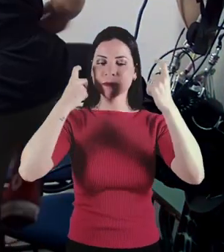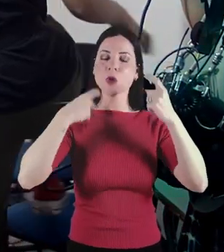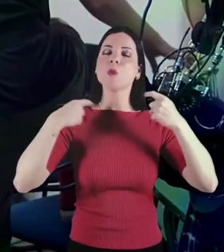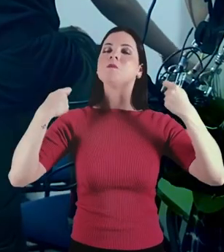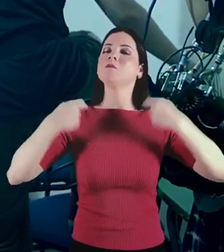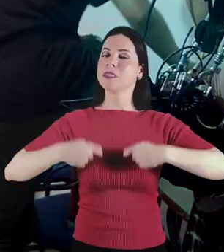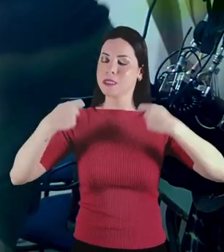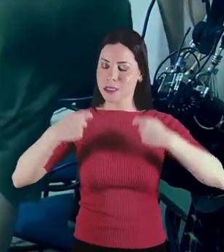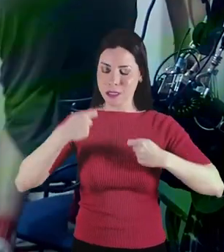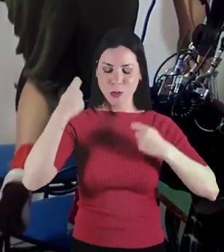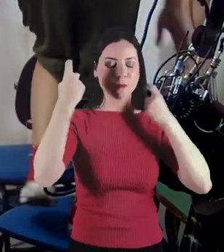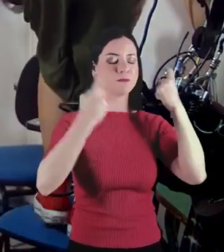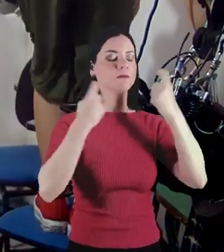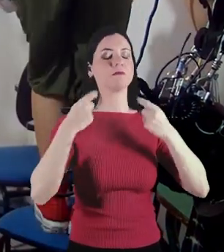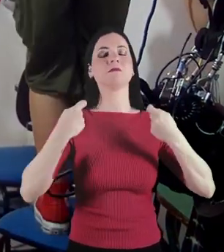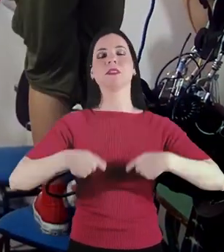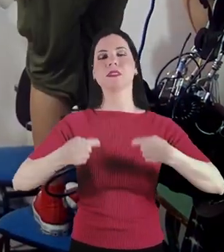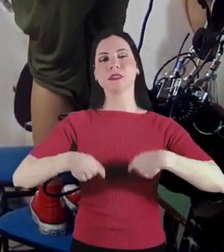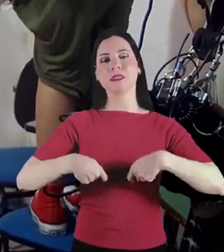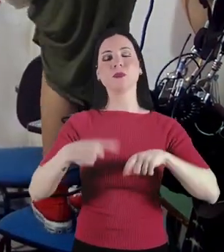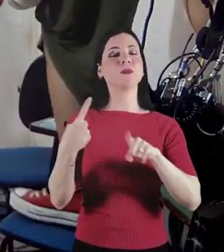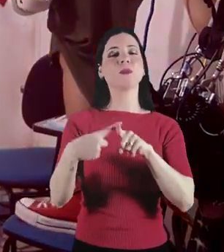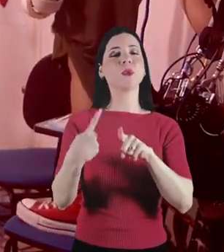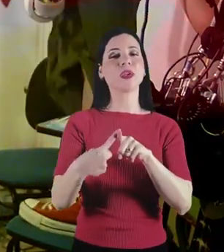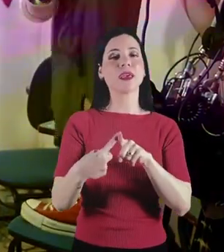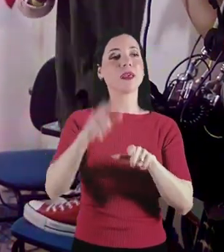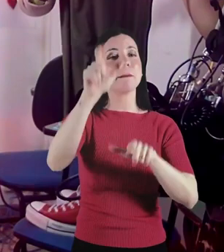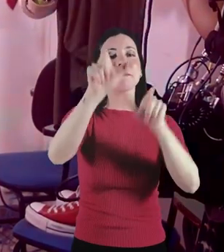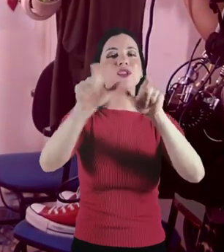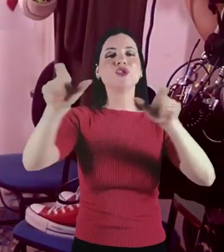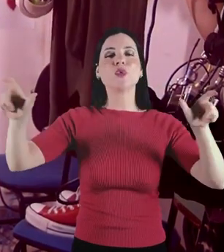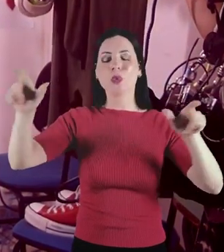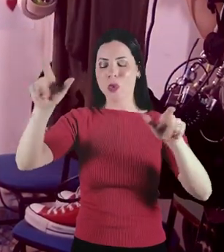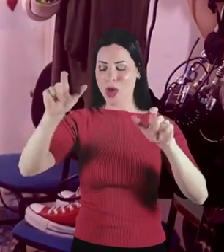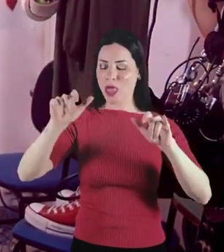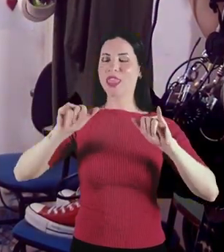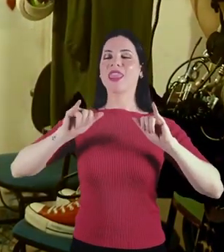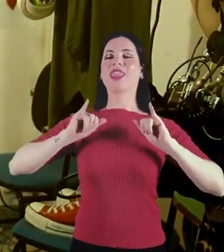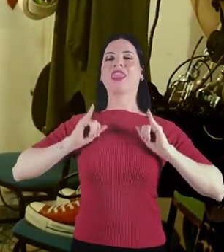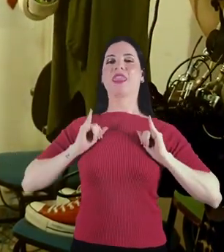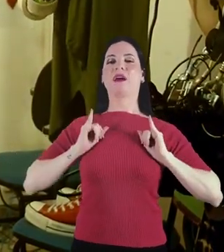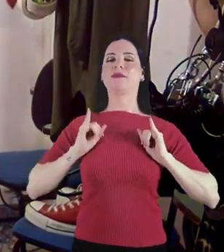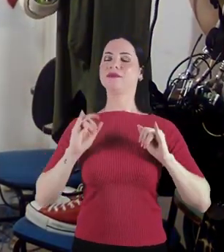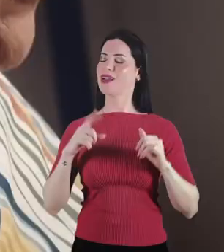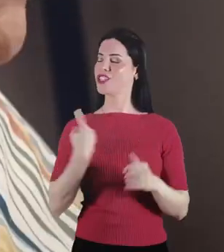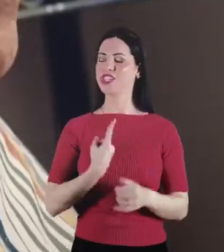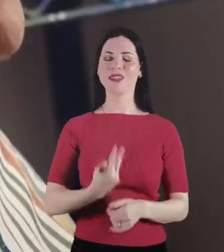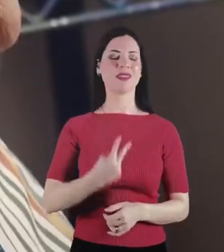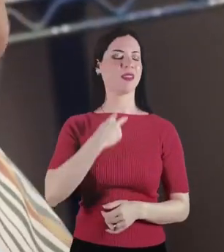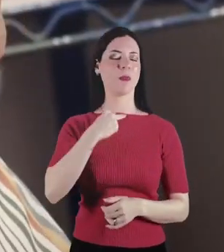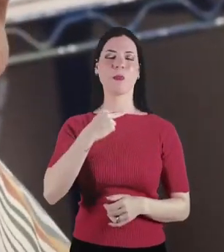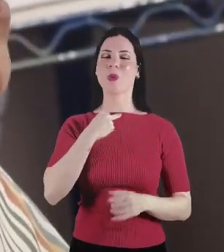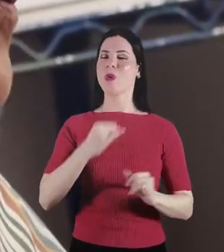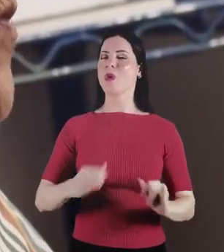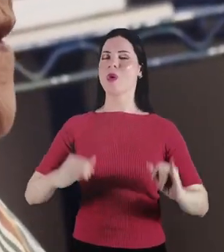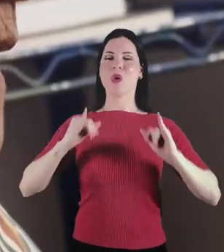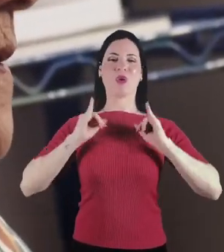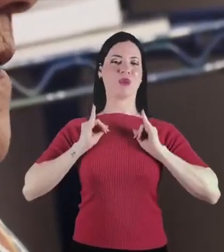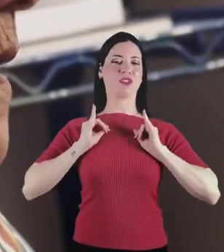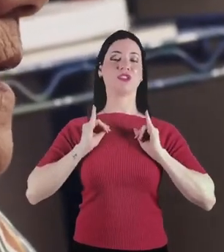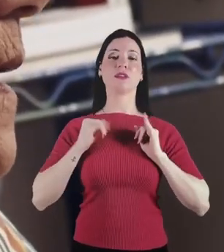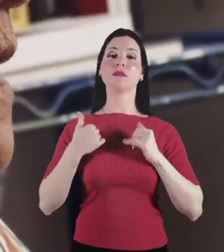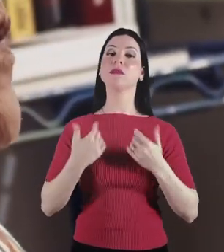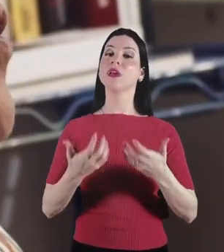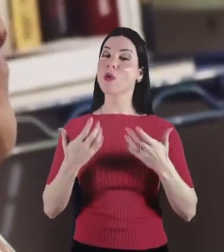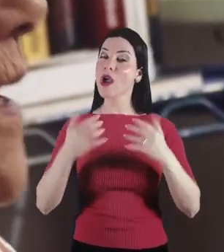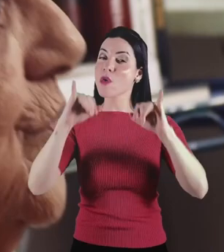preciso me preocupar, porque as pessoas estão se acomodando. Nós não podemos nos acomodar.